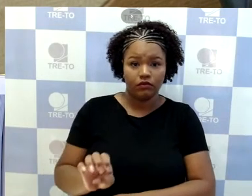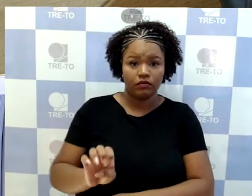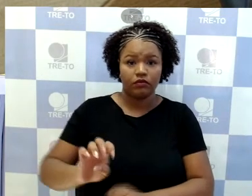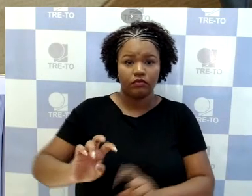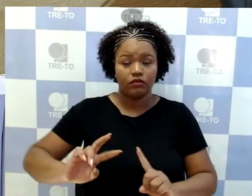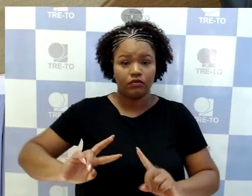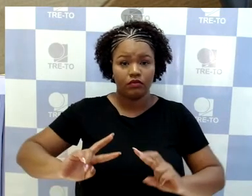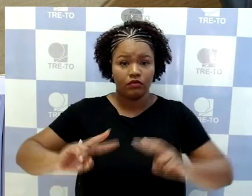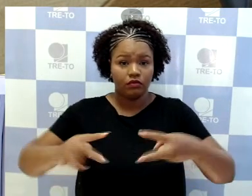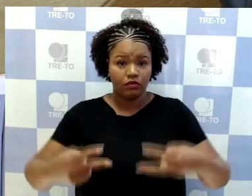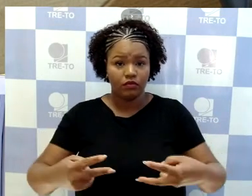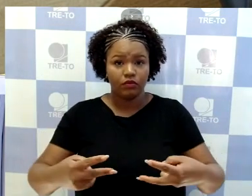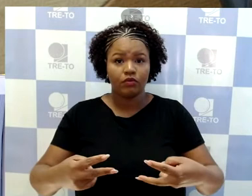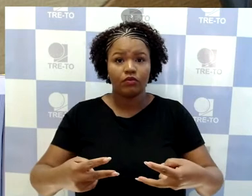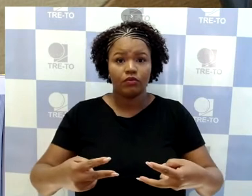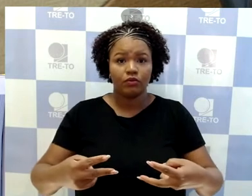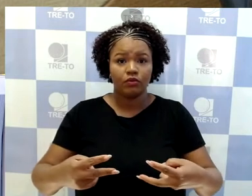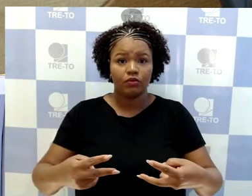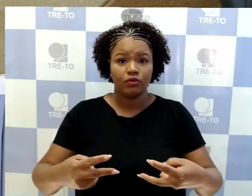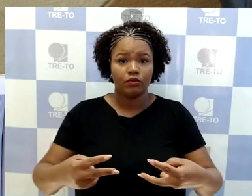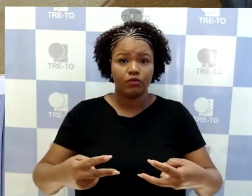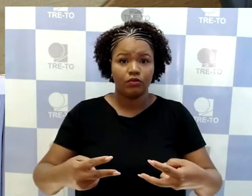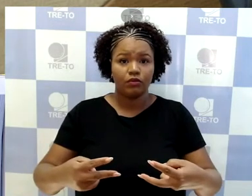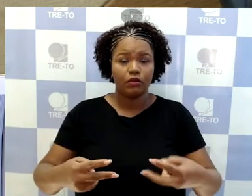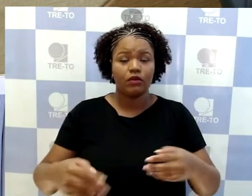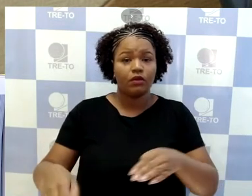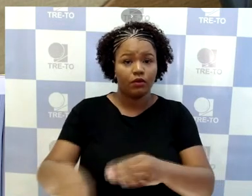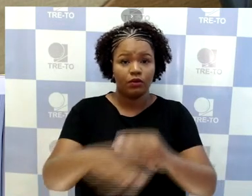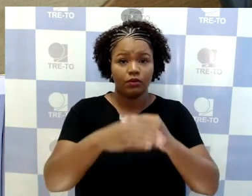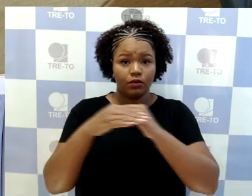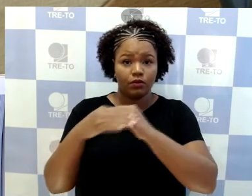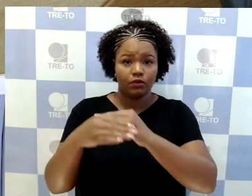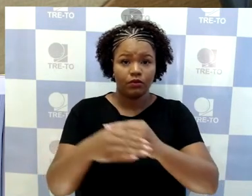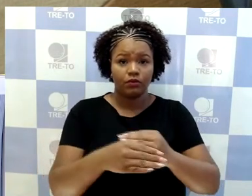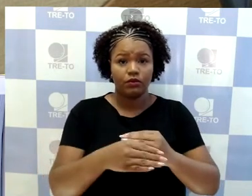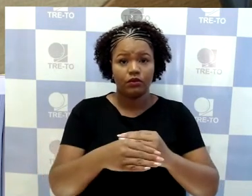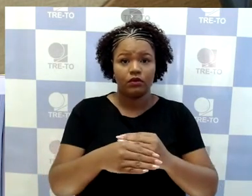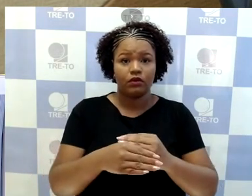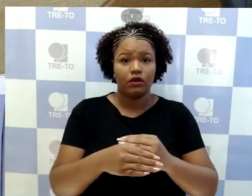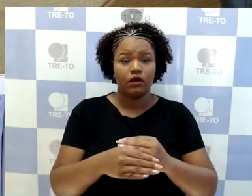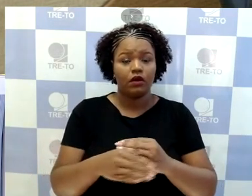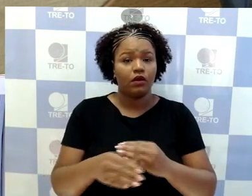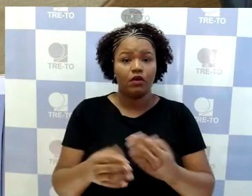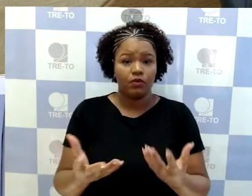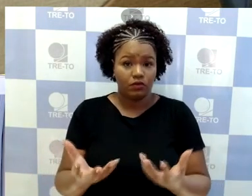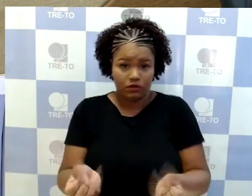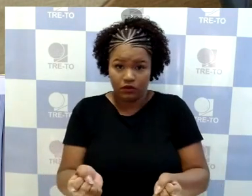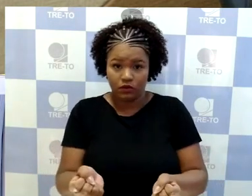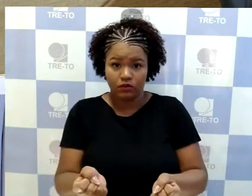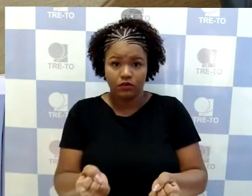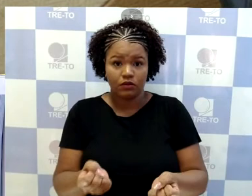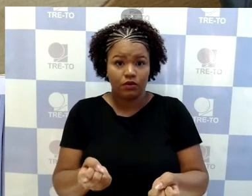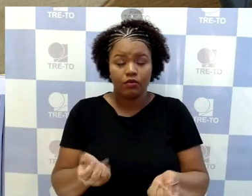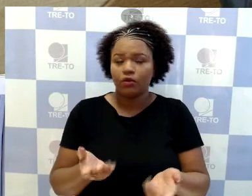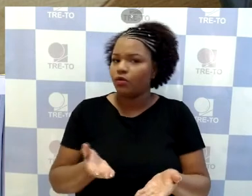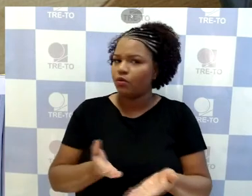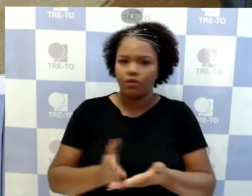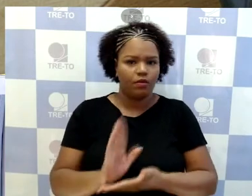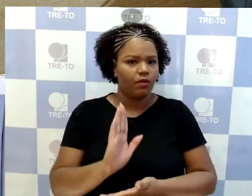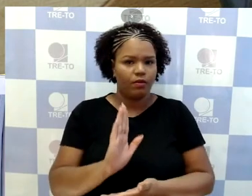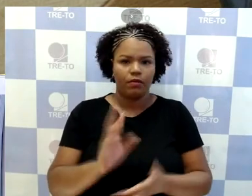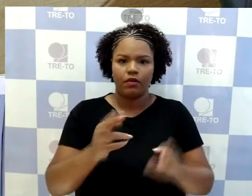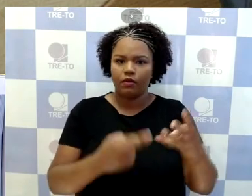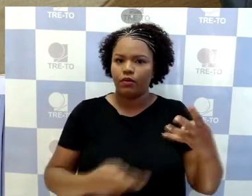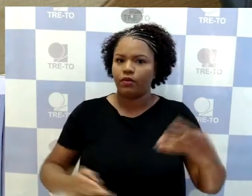por unanimidade a intempestividade e não conhecendo o recurso de